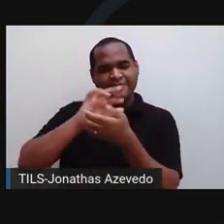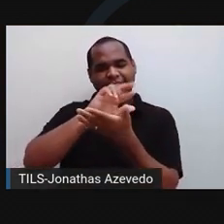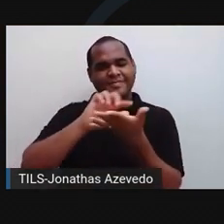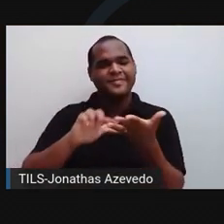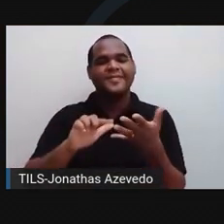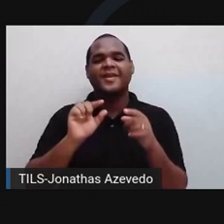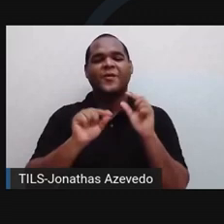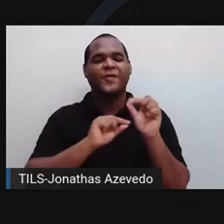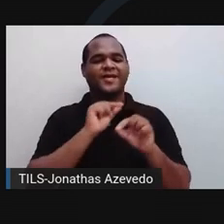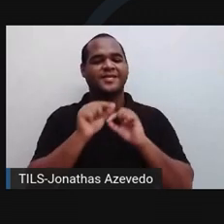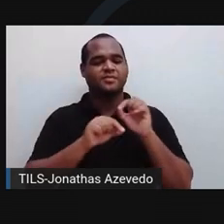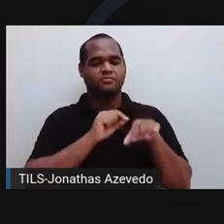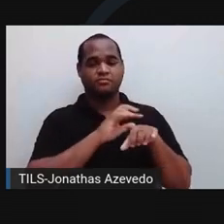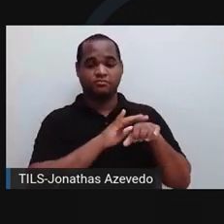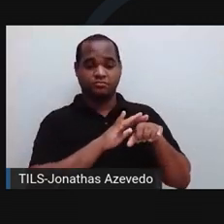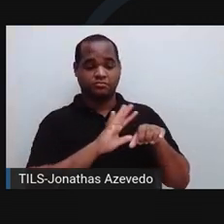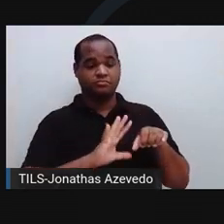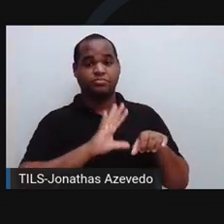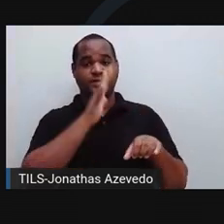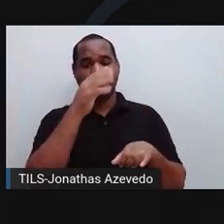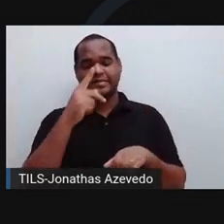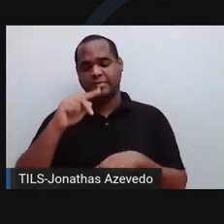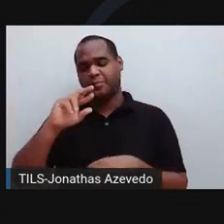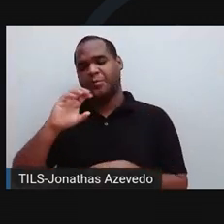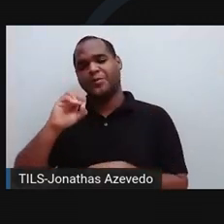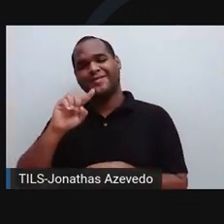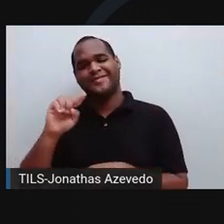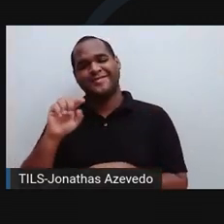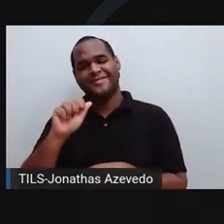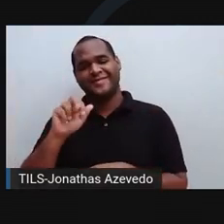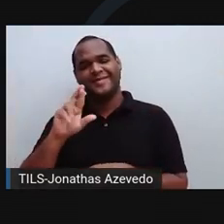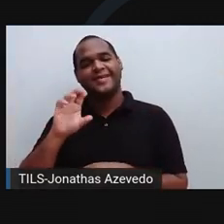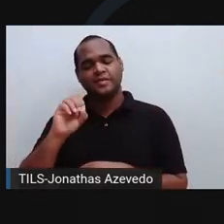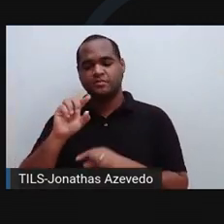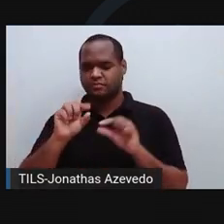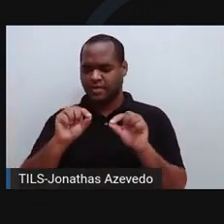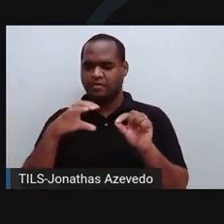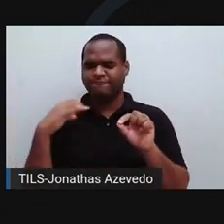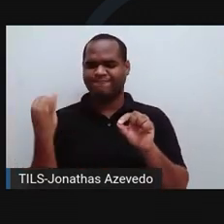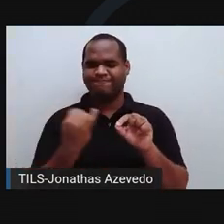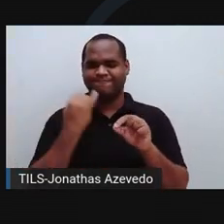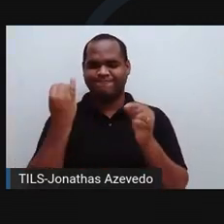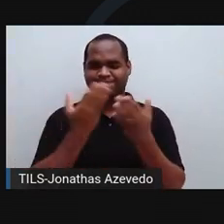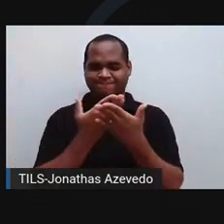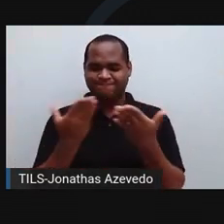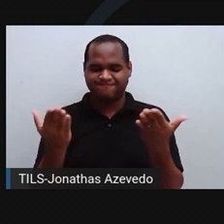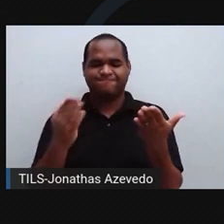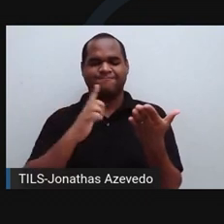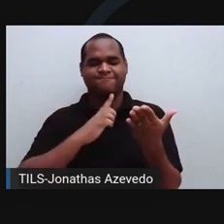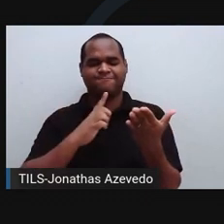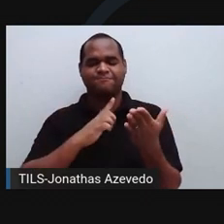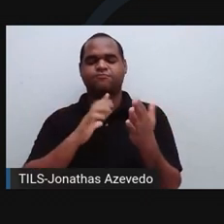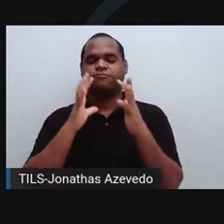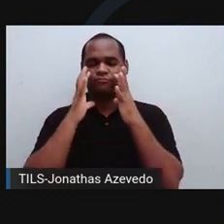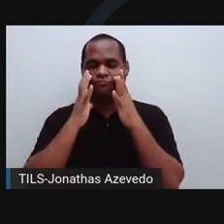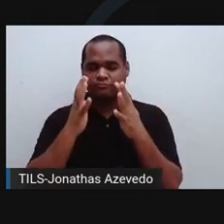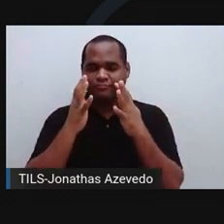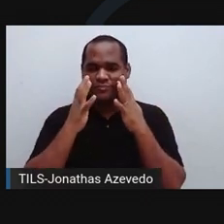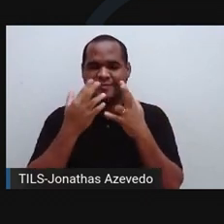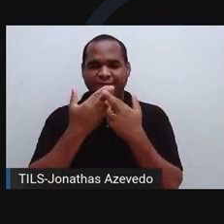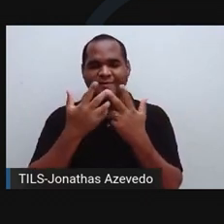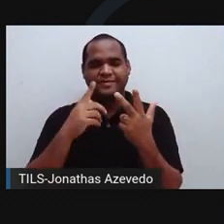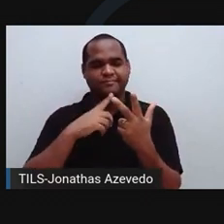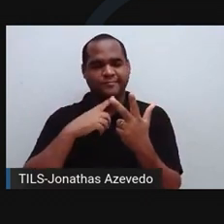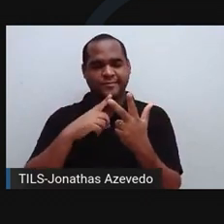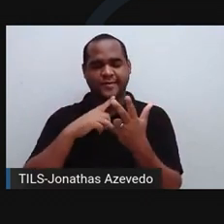sobre doenças causadas por protozoários. Bem importante aí, galera. Então, vamos ficar atento a todos aí, todos